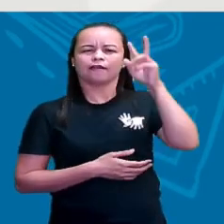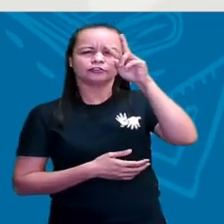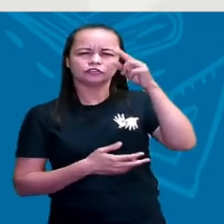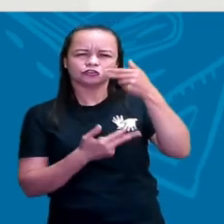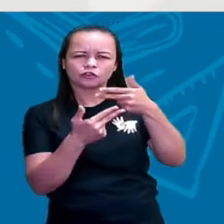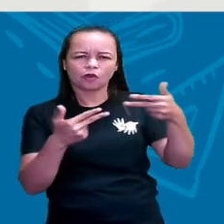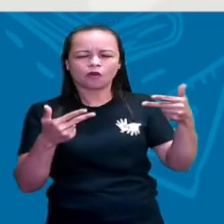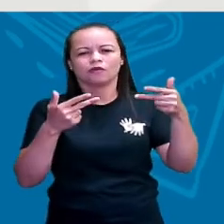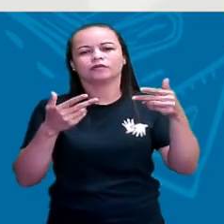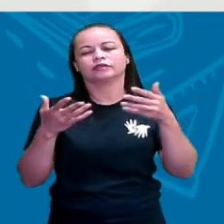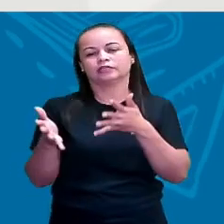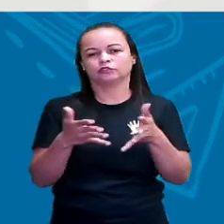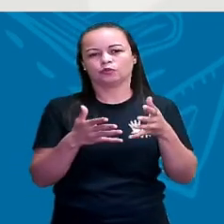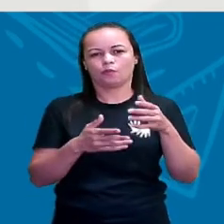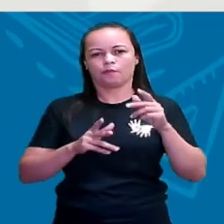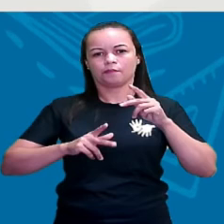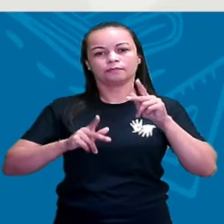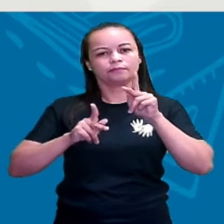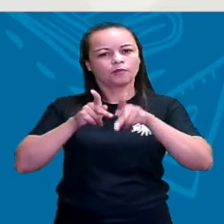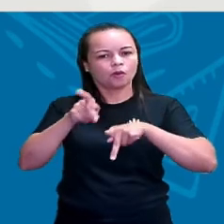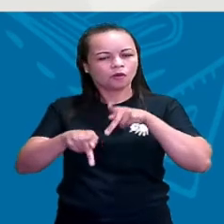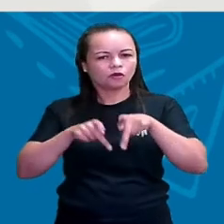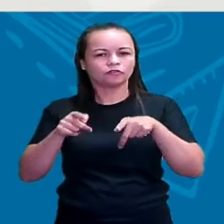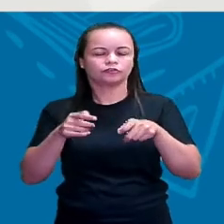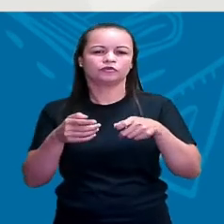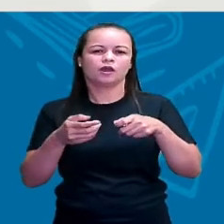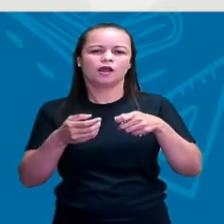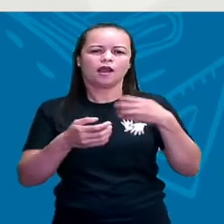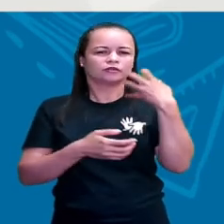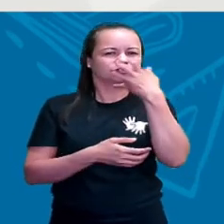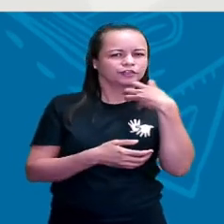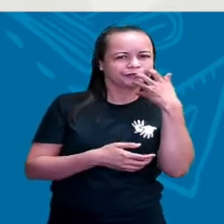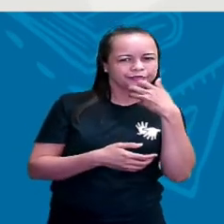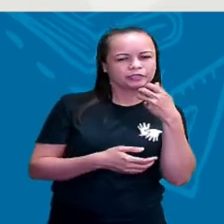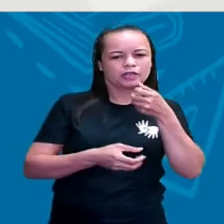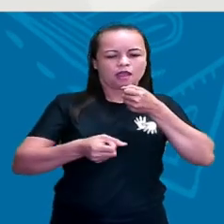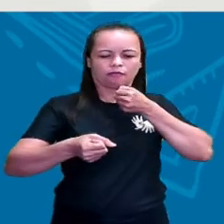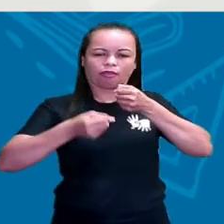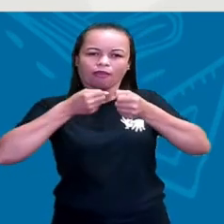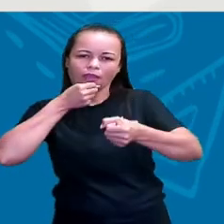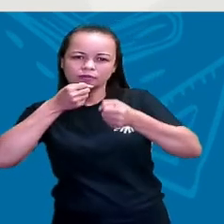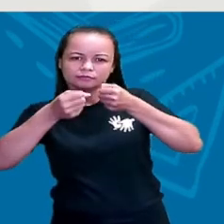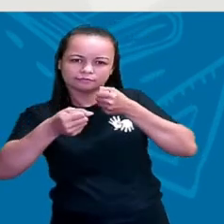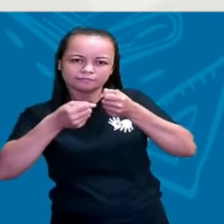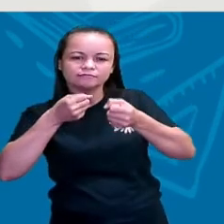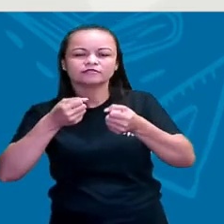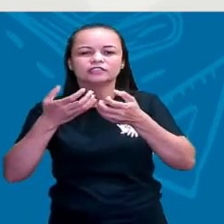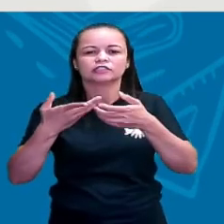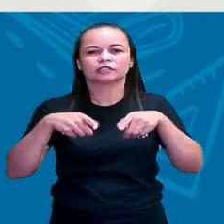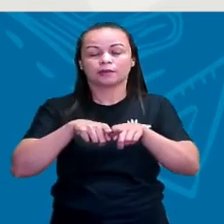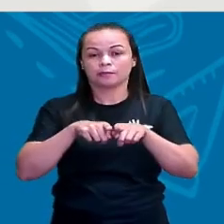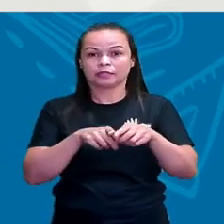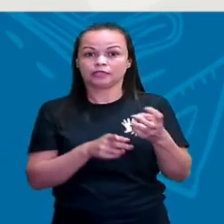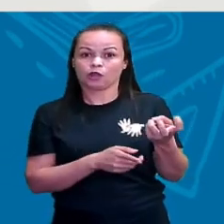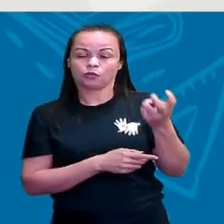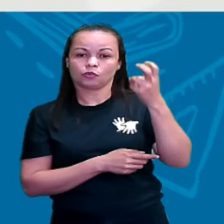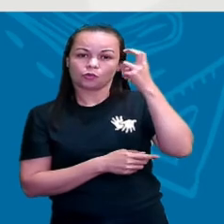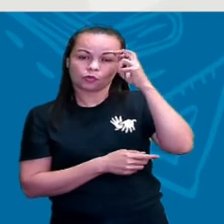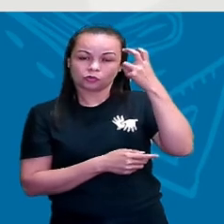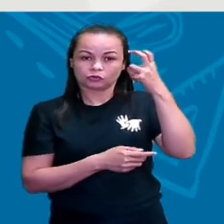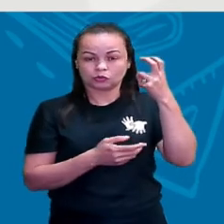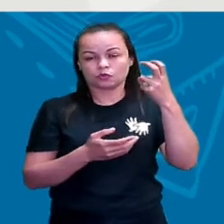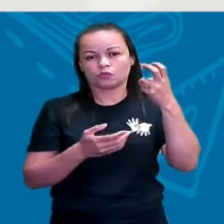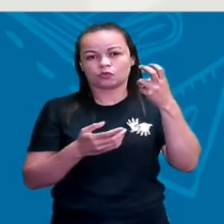as cantigas, entrevistas, né? Temos aí as fontes históricas da cultura